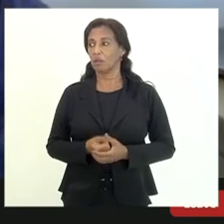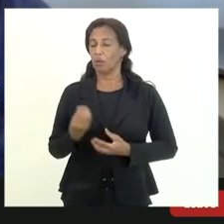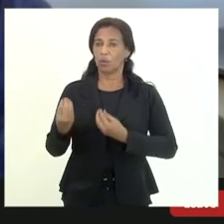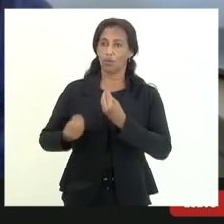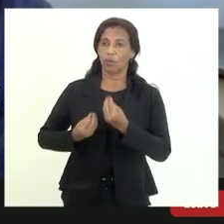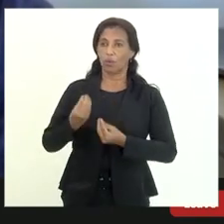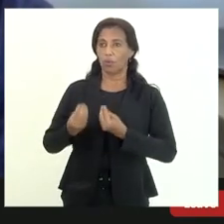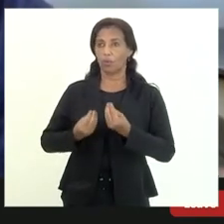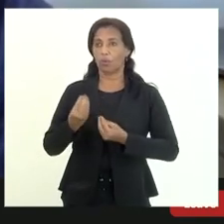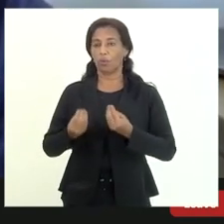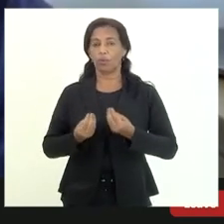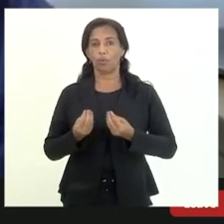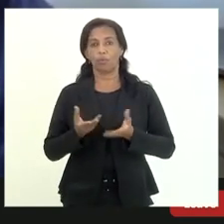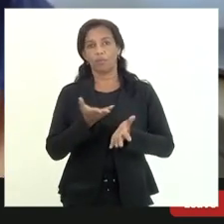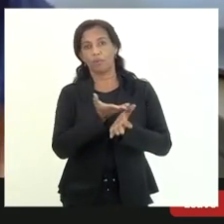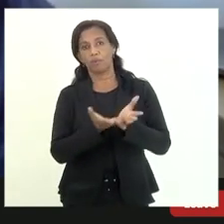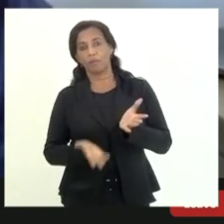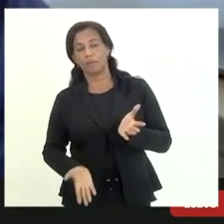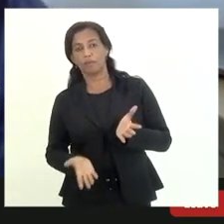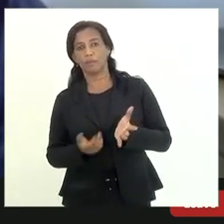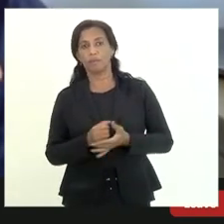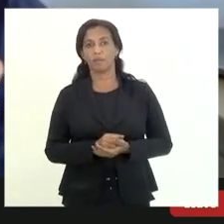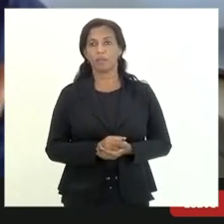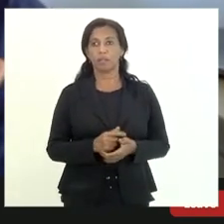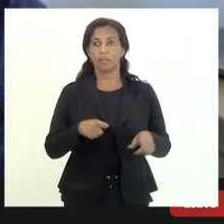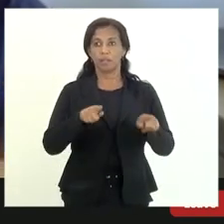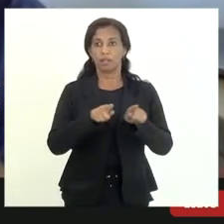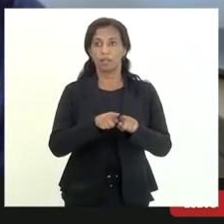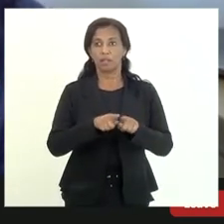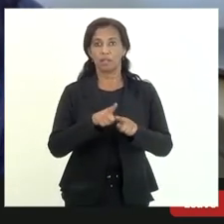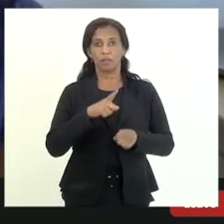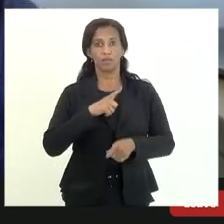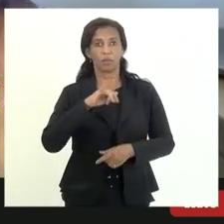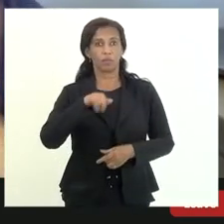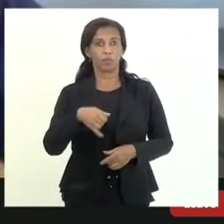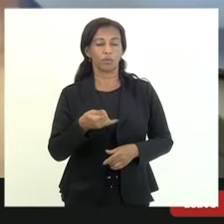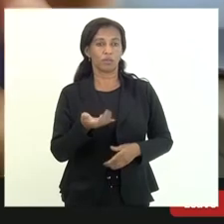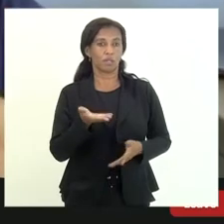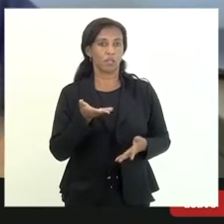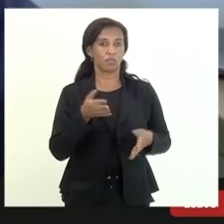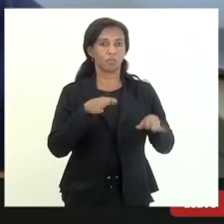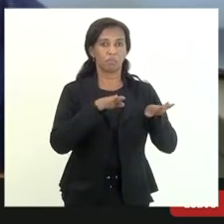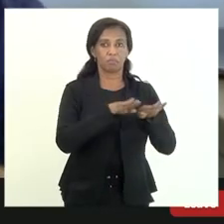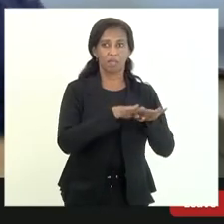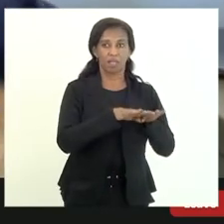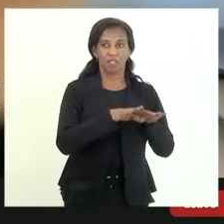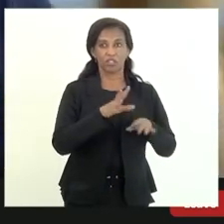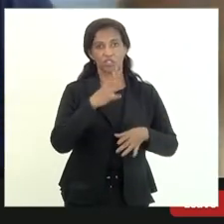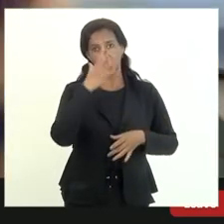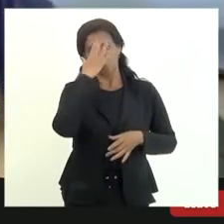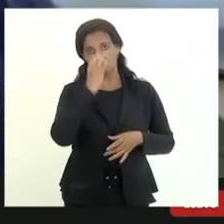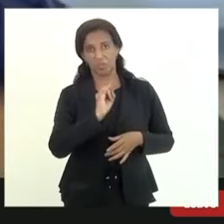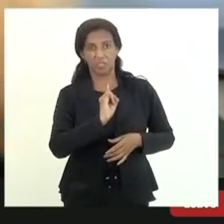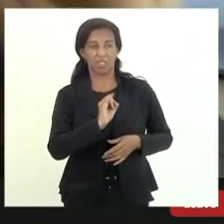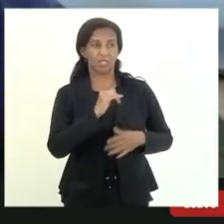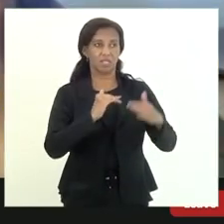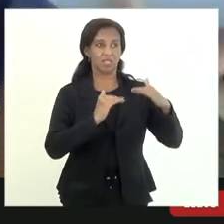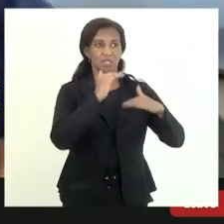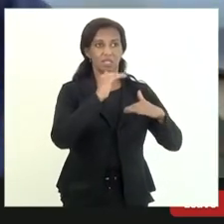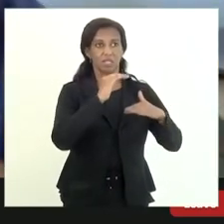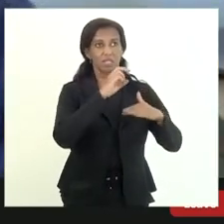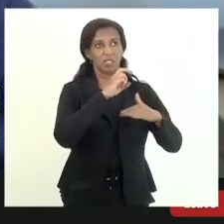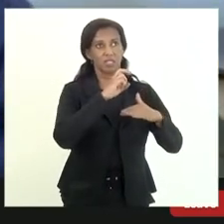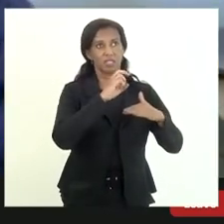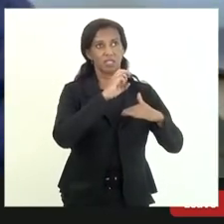vai perder e aquilo que tem chance em média não sei se o rating dela são de cinco níveis três